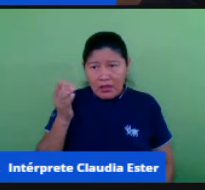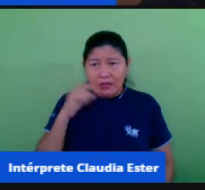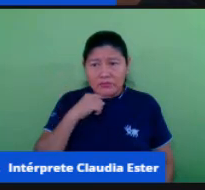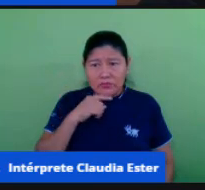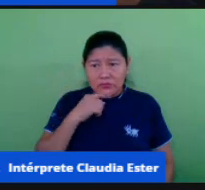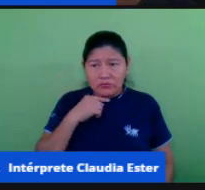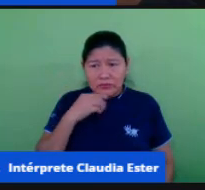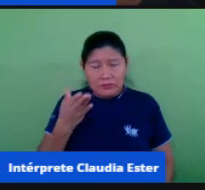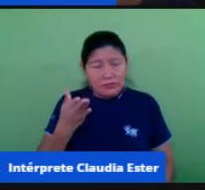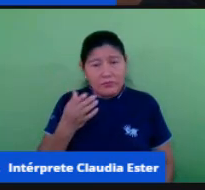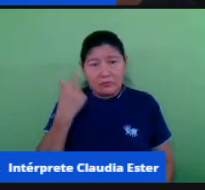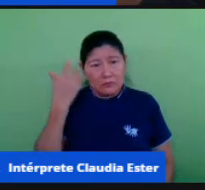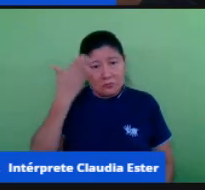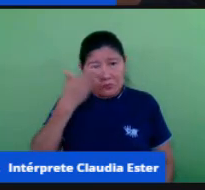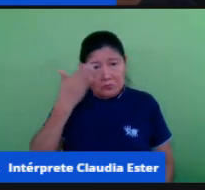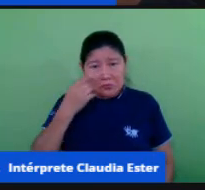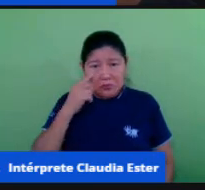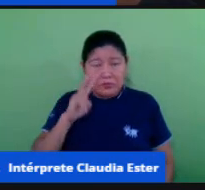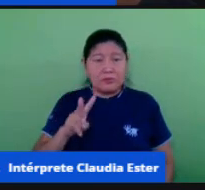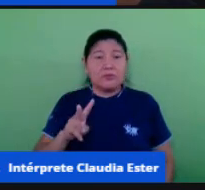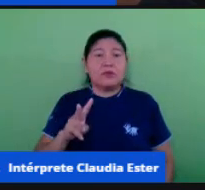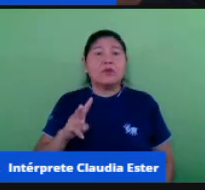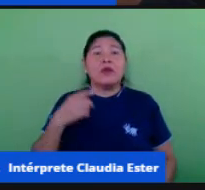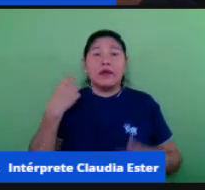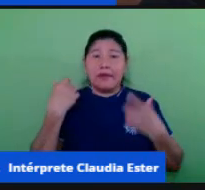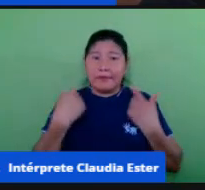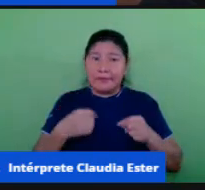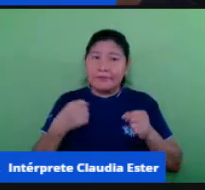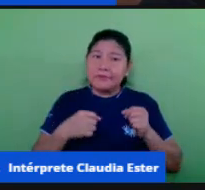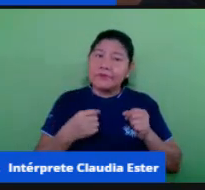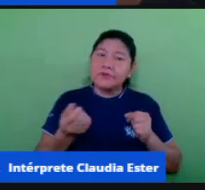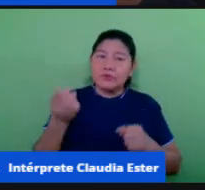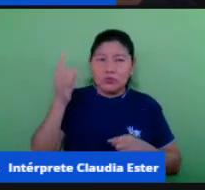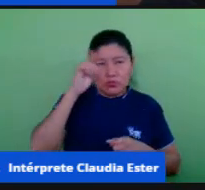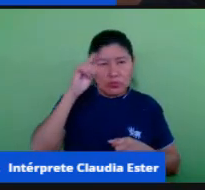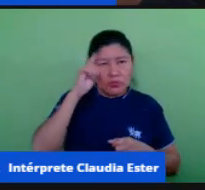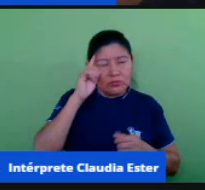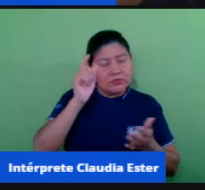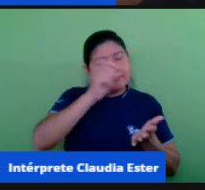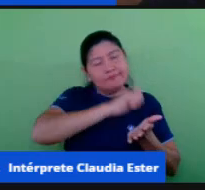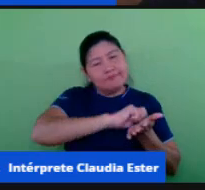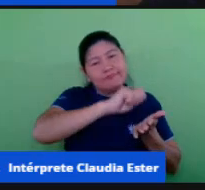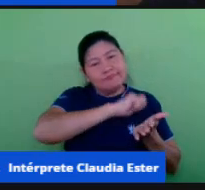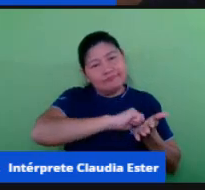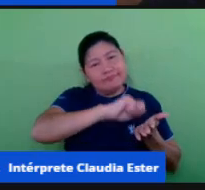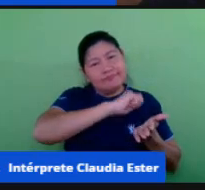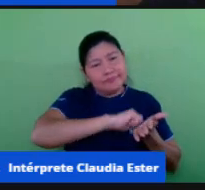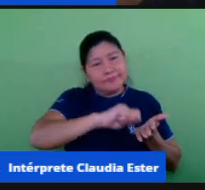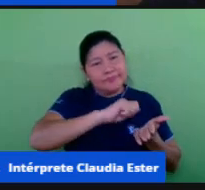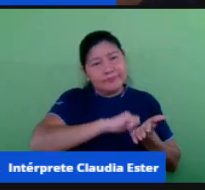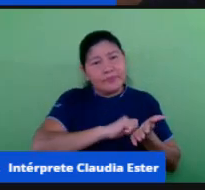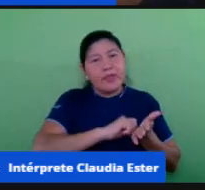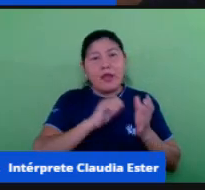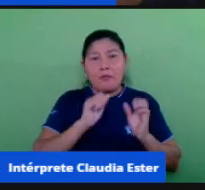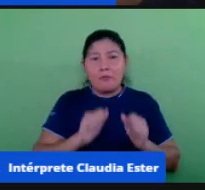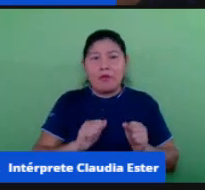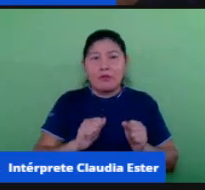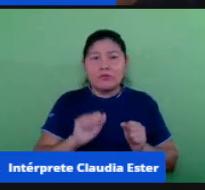anotação o registro diários desses acompanhamentos pode ser feito por meio de